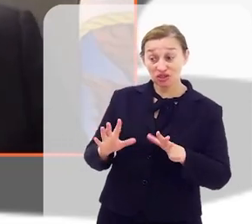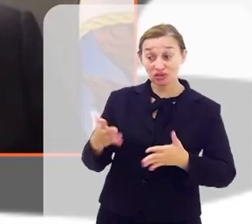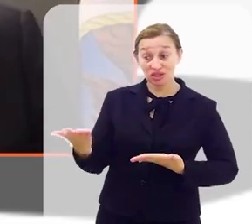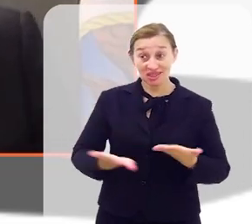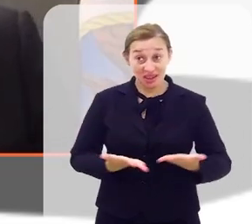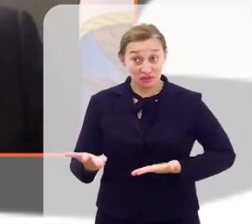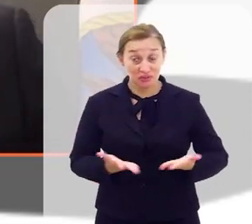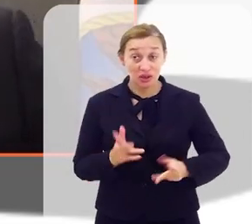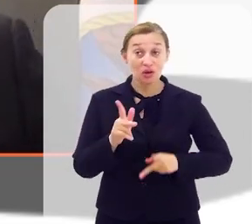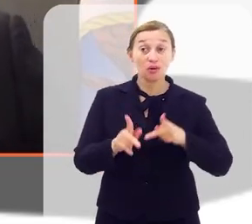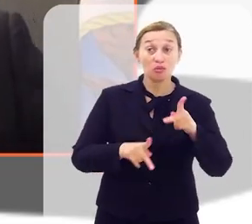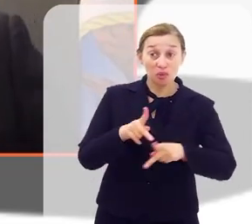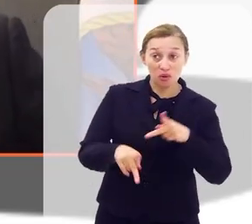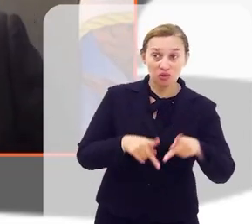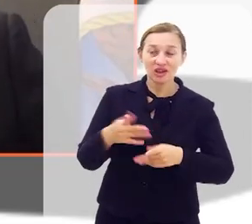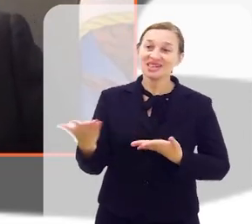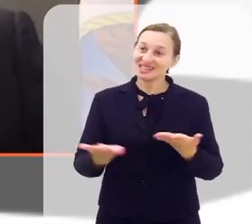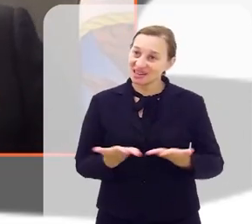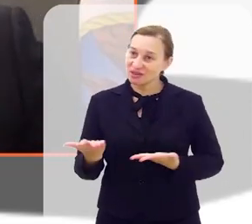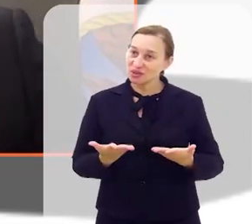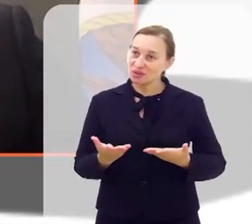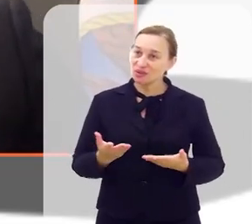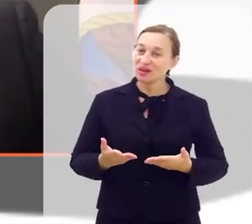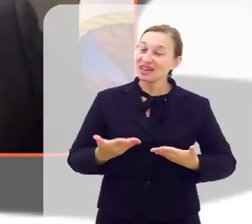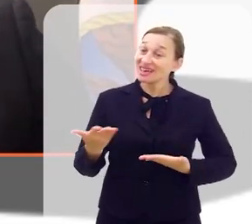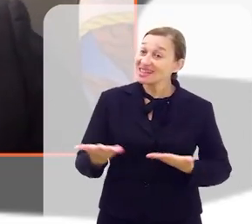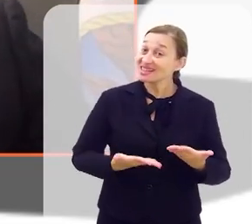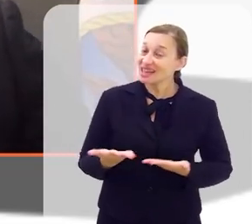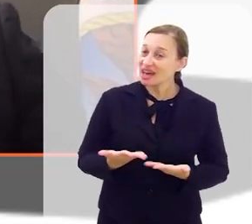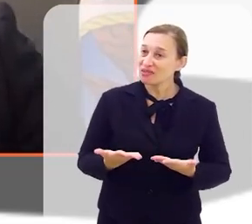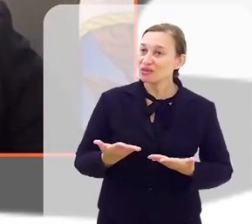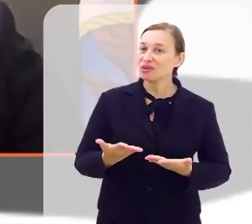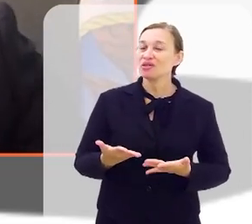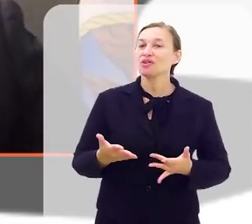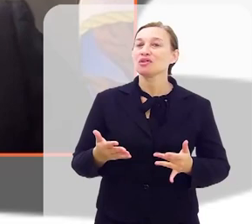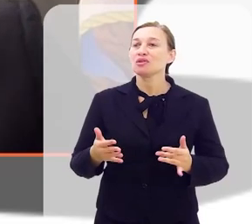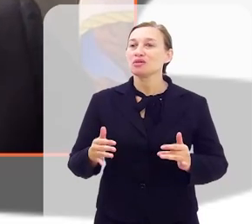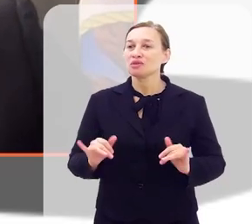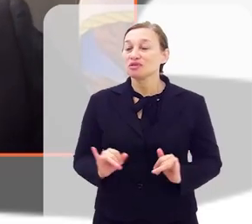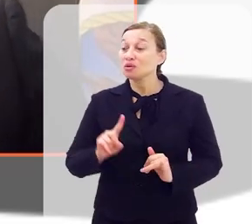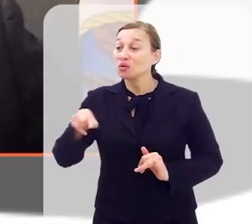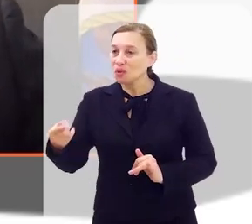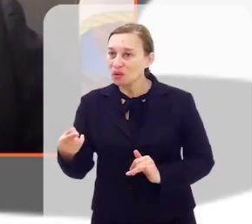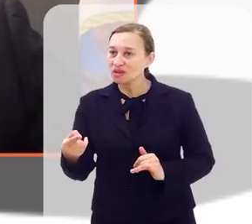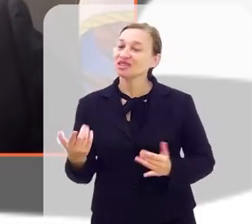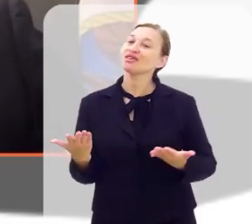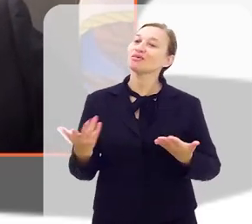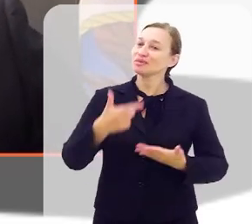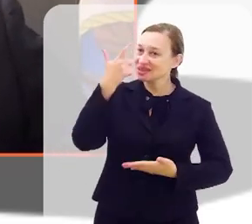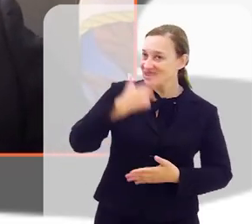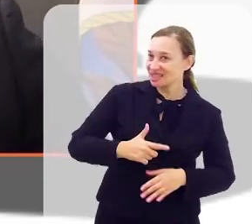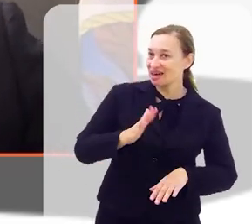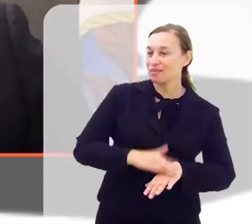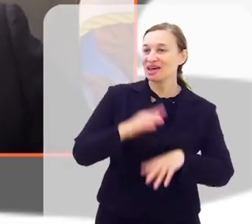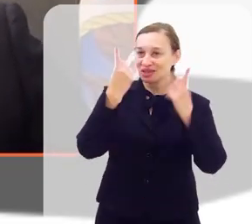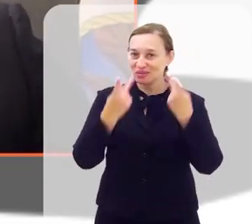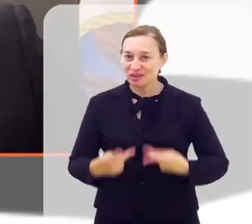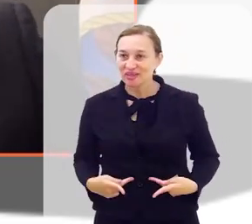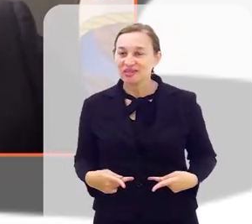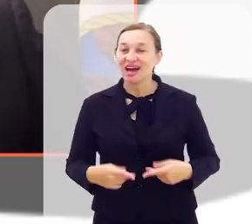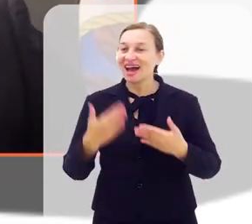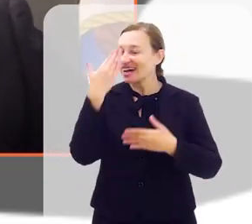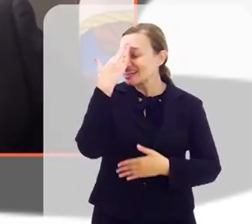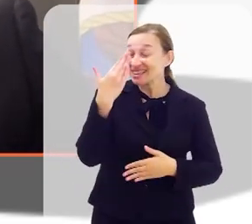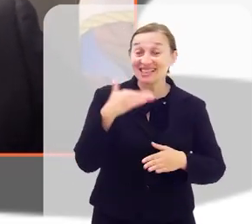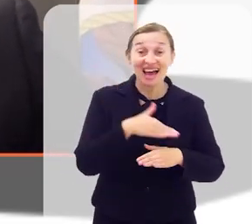servidor, então servidor é aquele que serve a dor, então vamos servir de uma forma humanizada. Quero aqui agradecer a todos